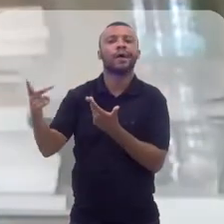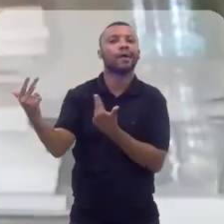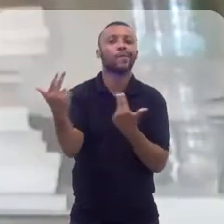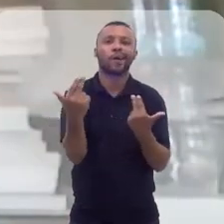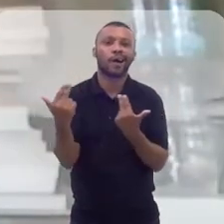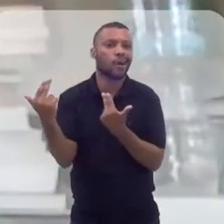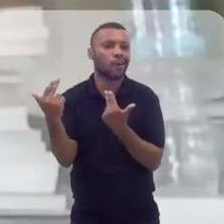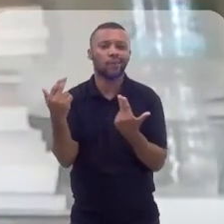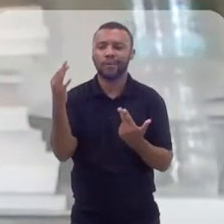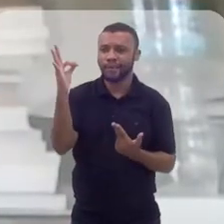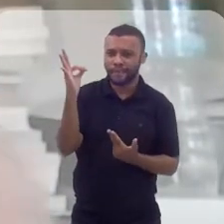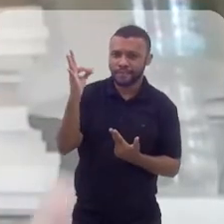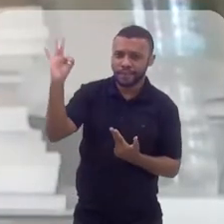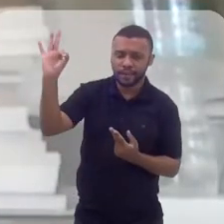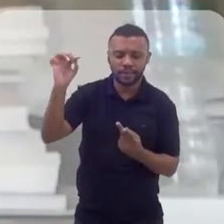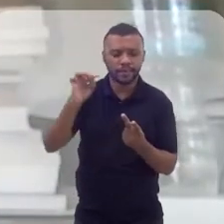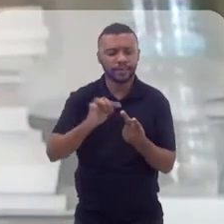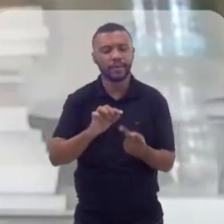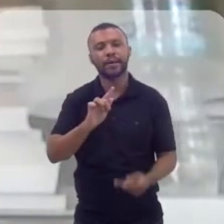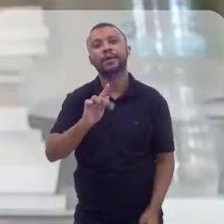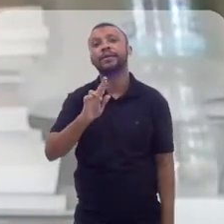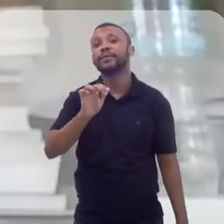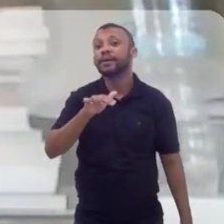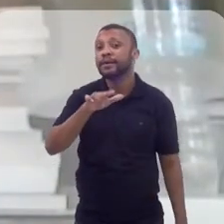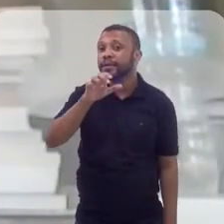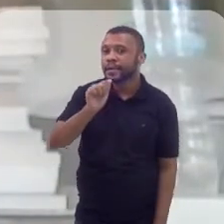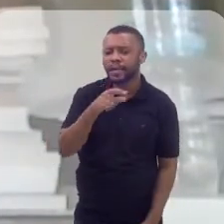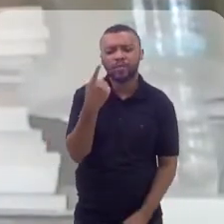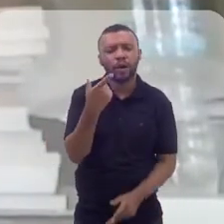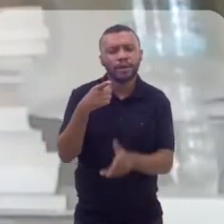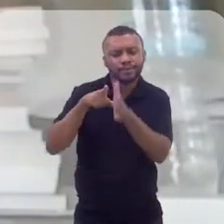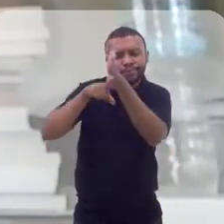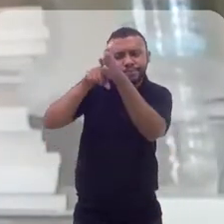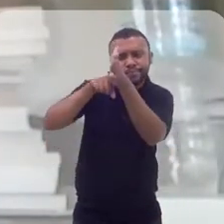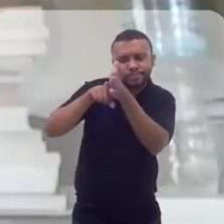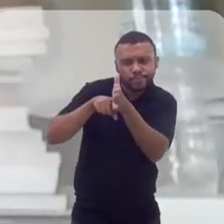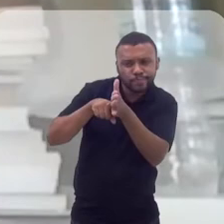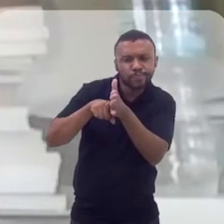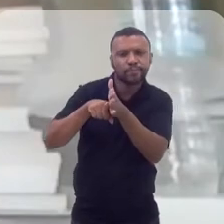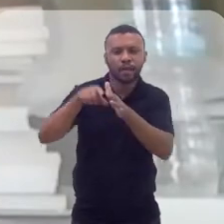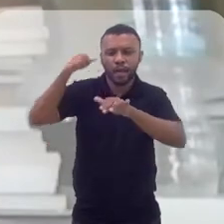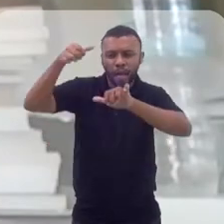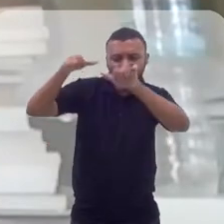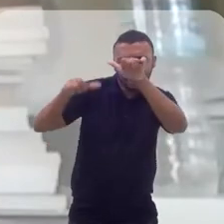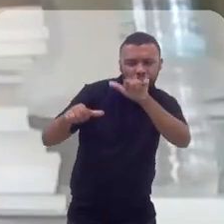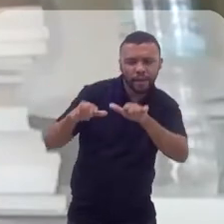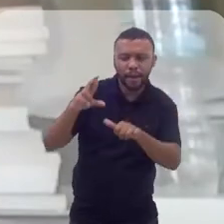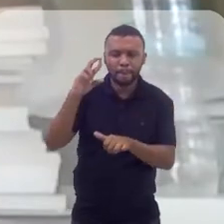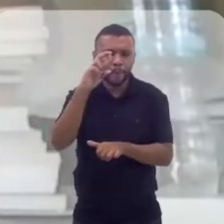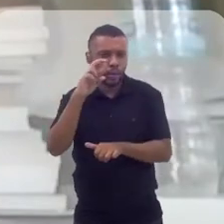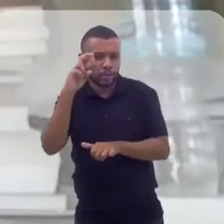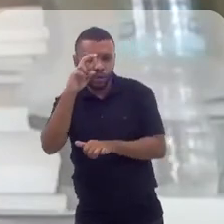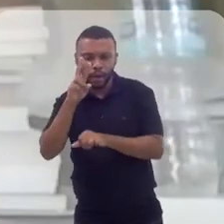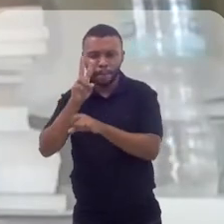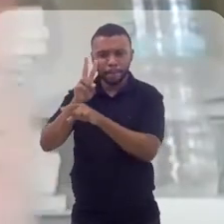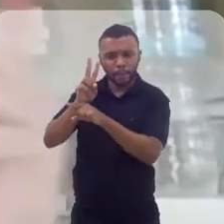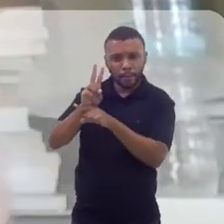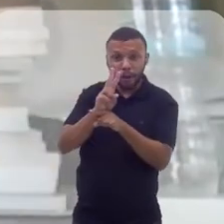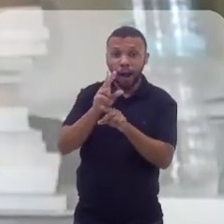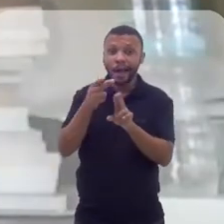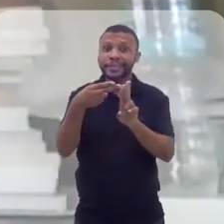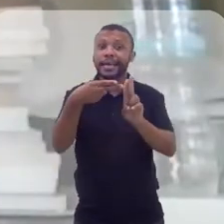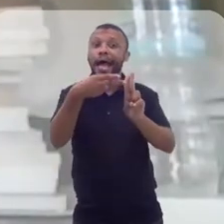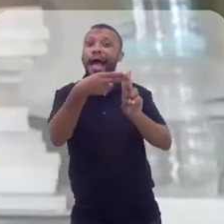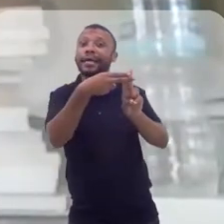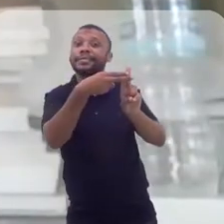Biana, Francesa, França, Espanha. A gente monitora com os nossos rastreamentos de inteligência artificial as